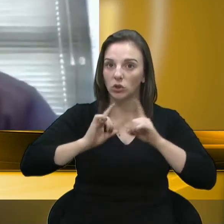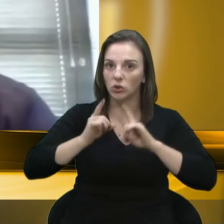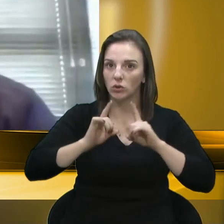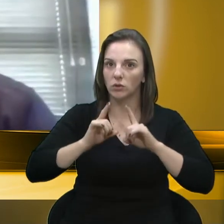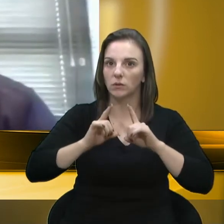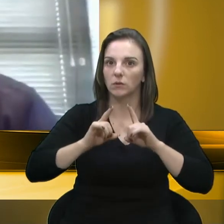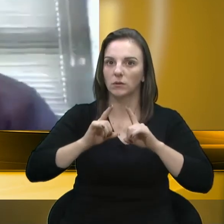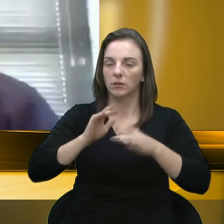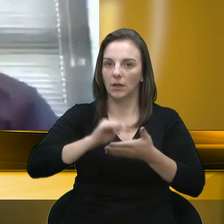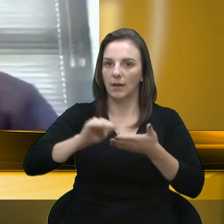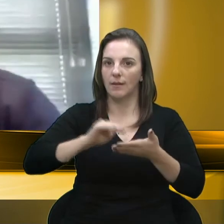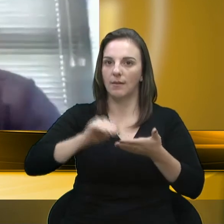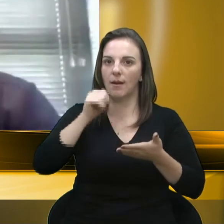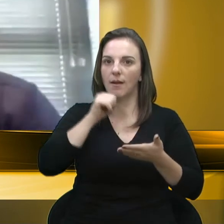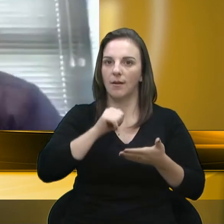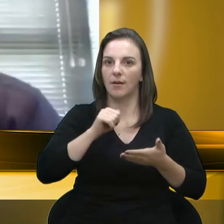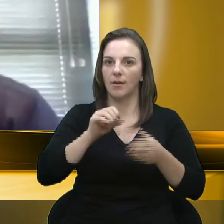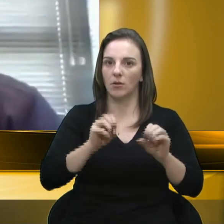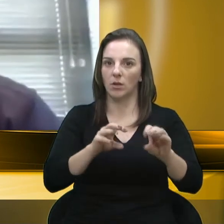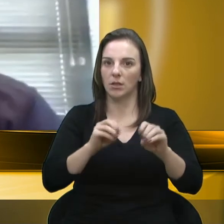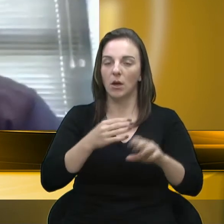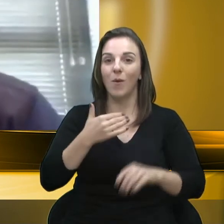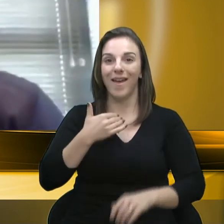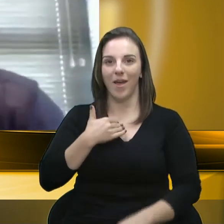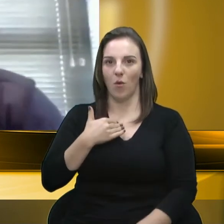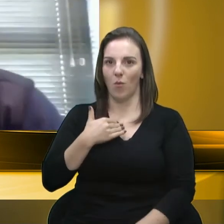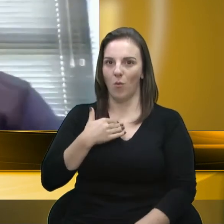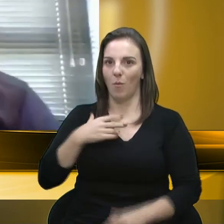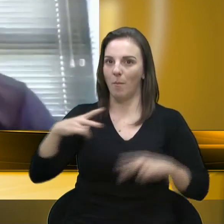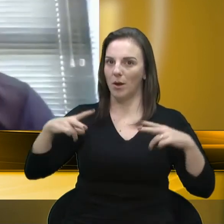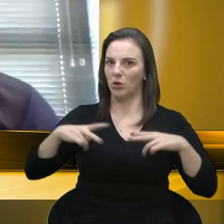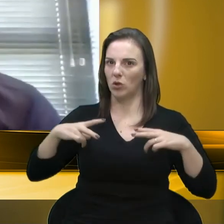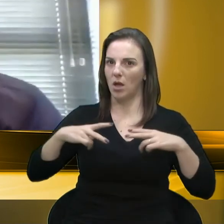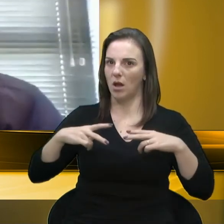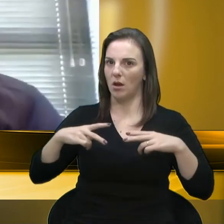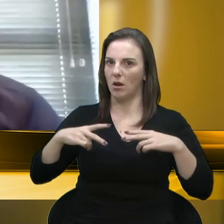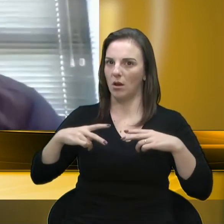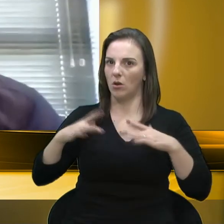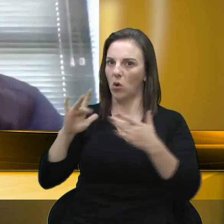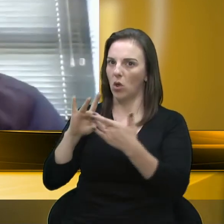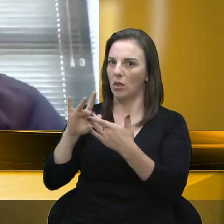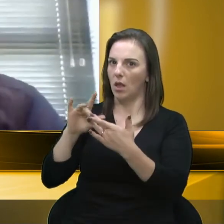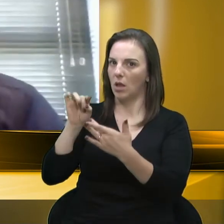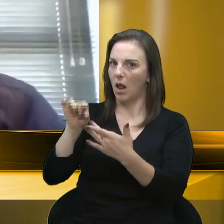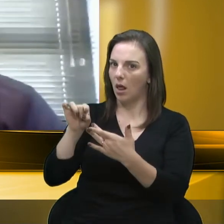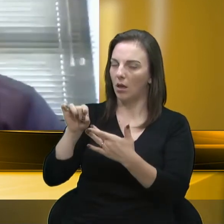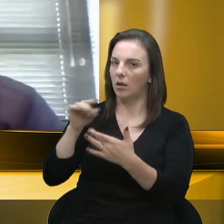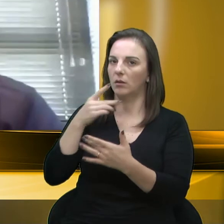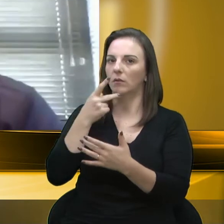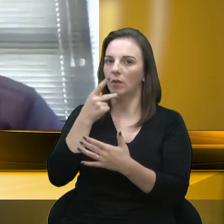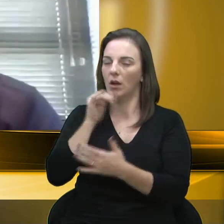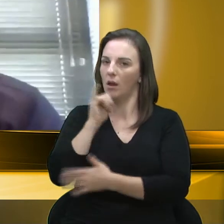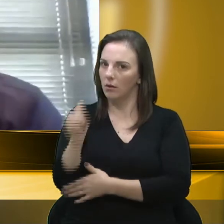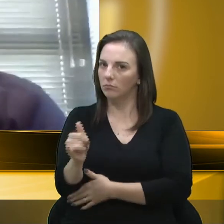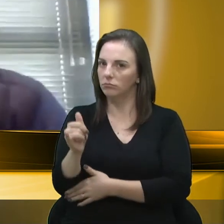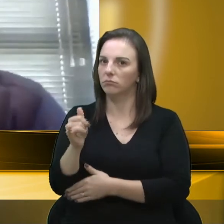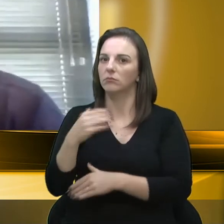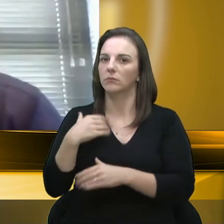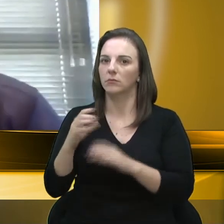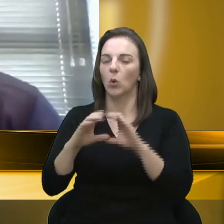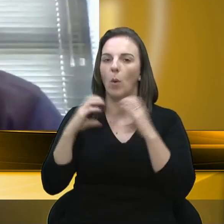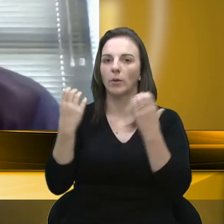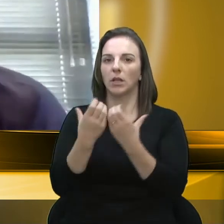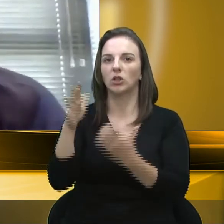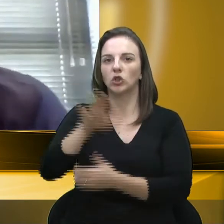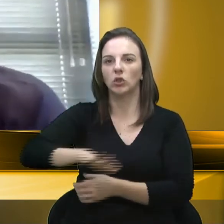pessoalmente e fiz essa reclamação. Eu disse, secretária, o legislativo, enfim, a comunidade como um todo, vem reclamando